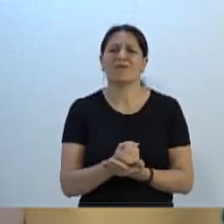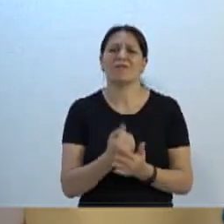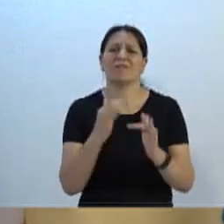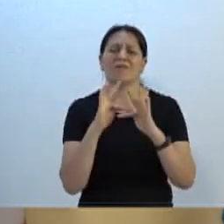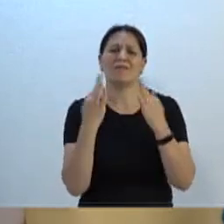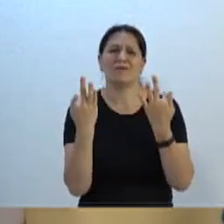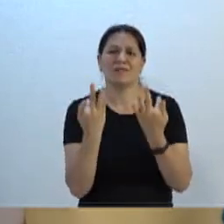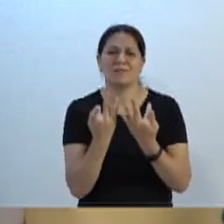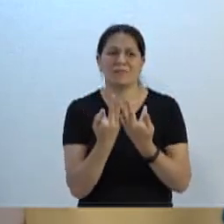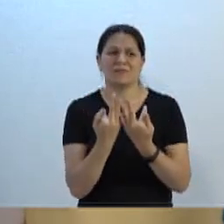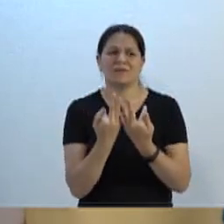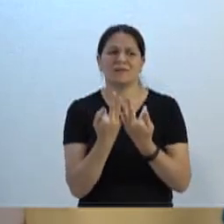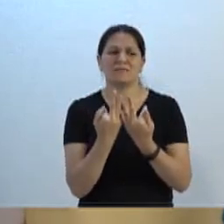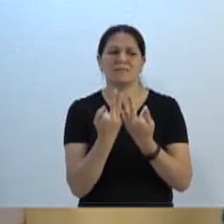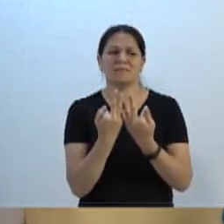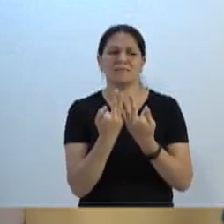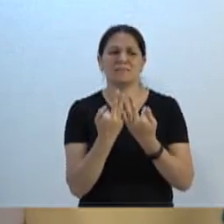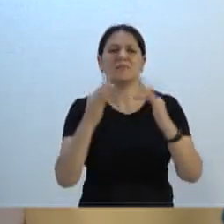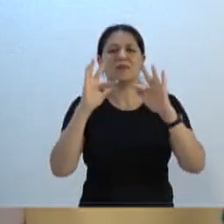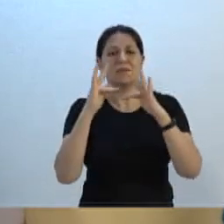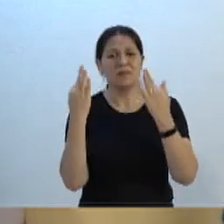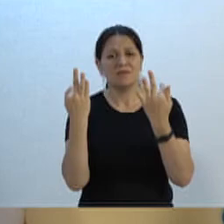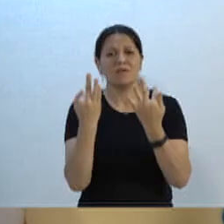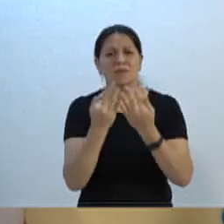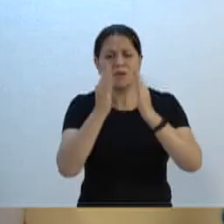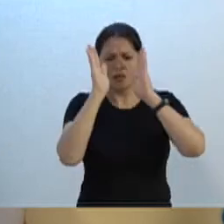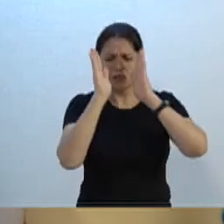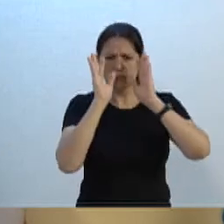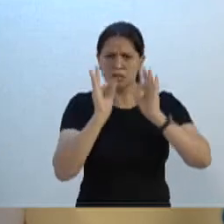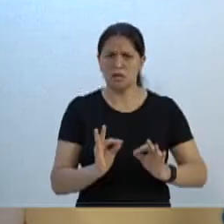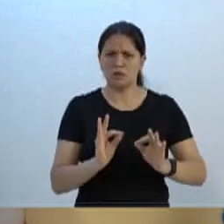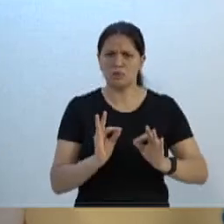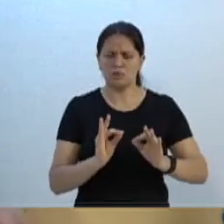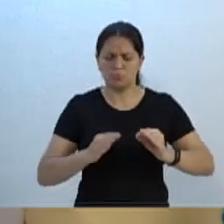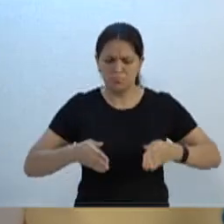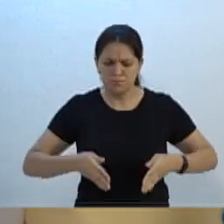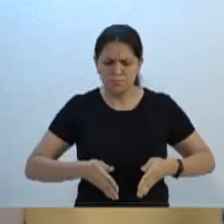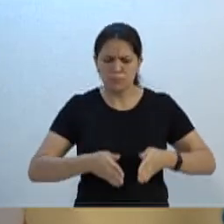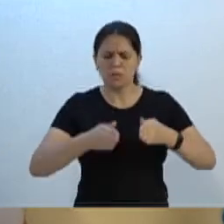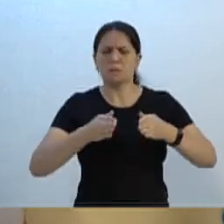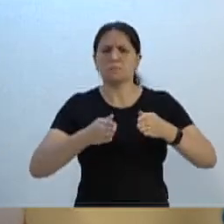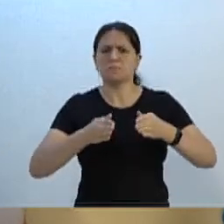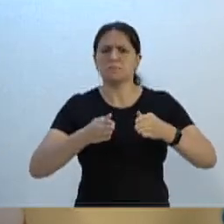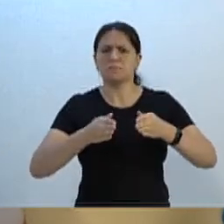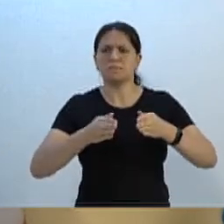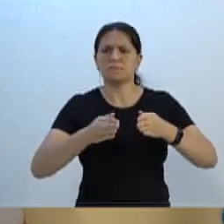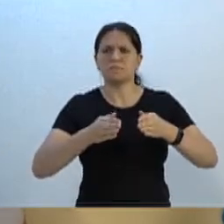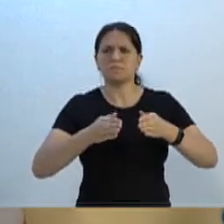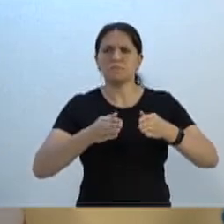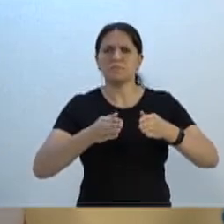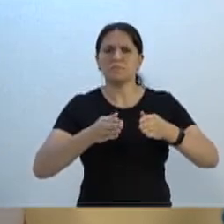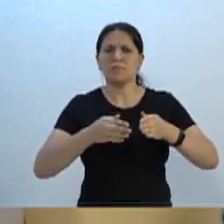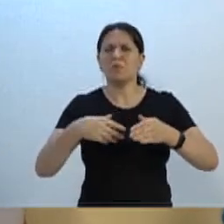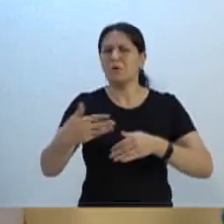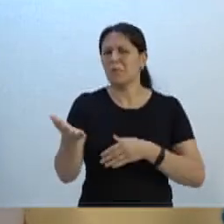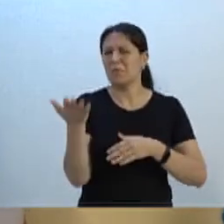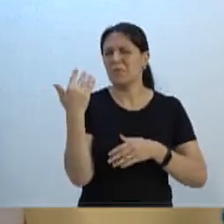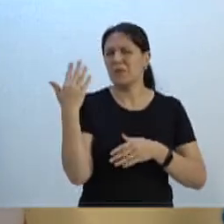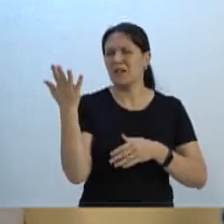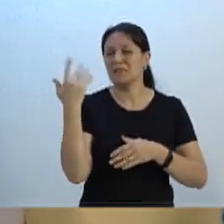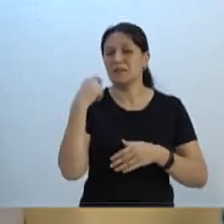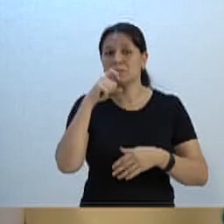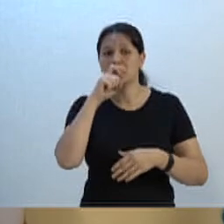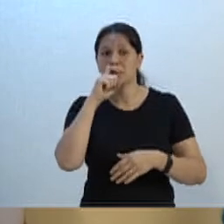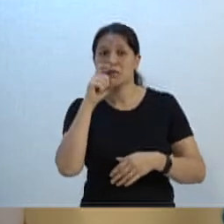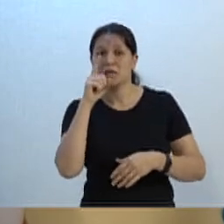para colocar a família no trilho tradicional, para colocar a família da forma como era antigamente que o pai